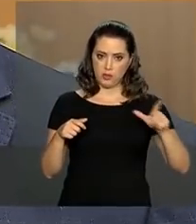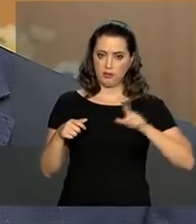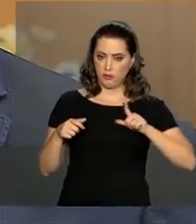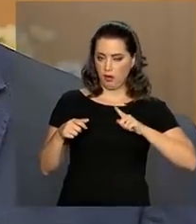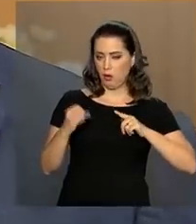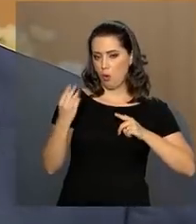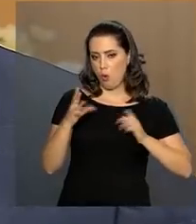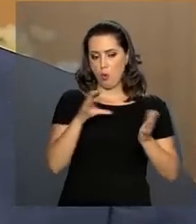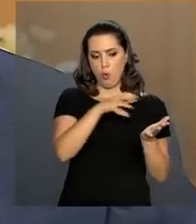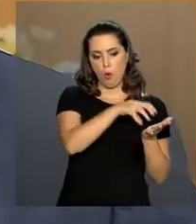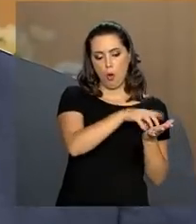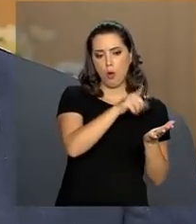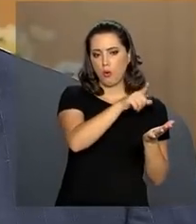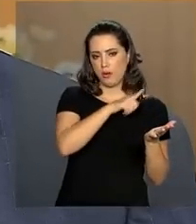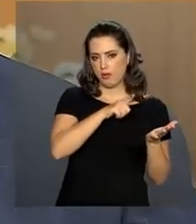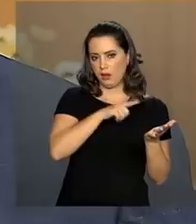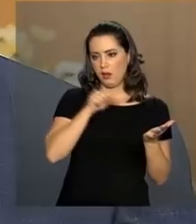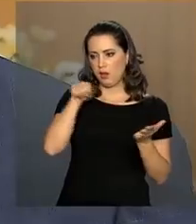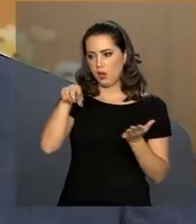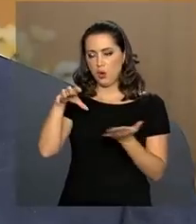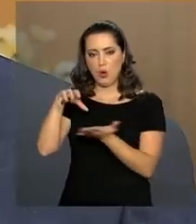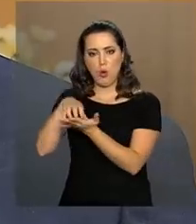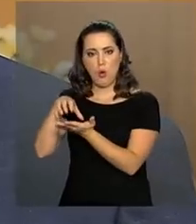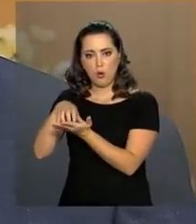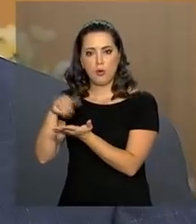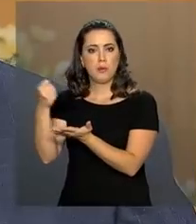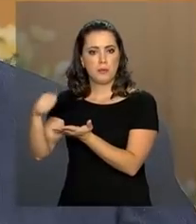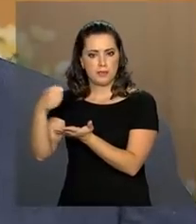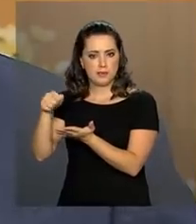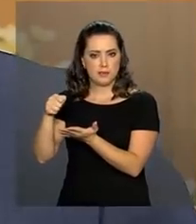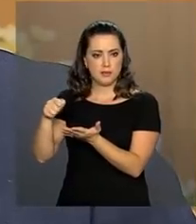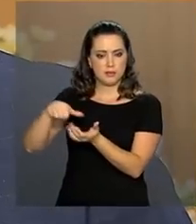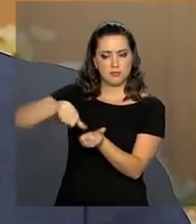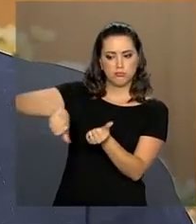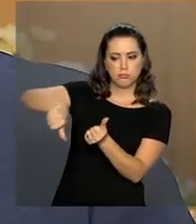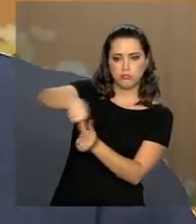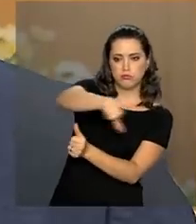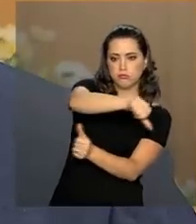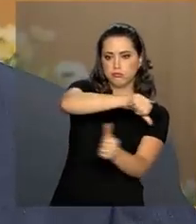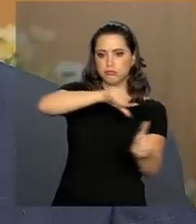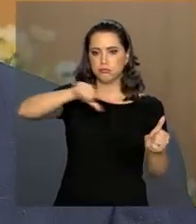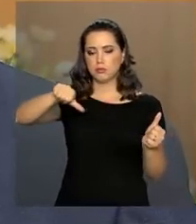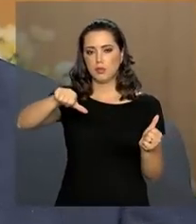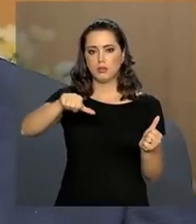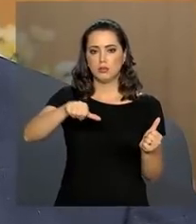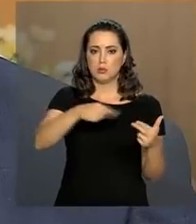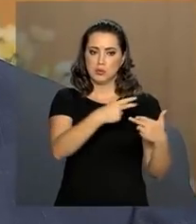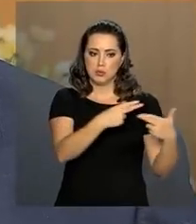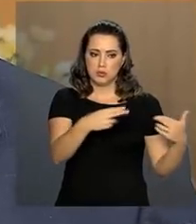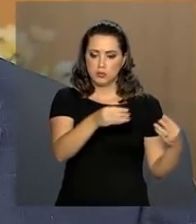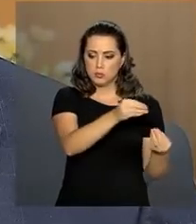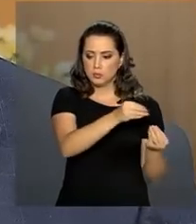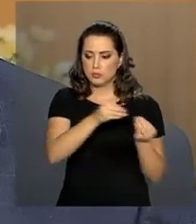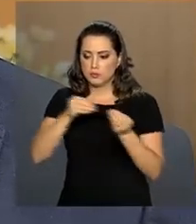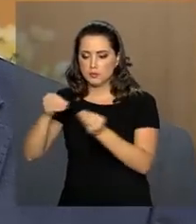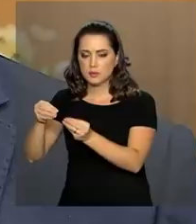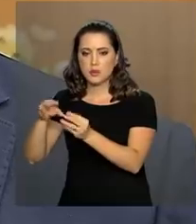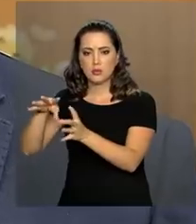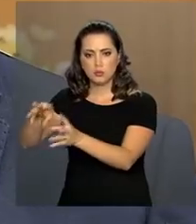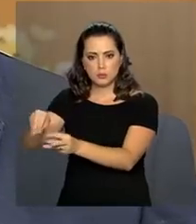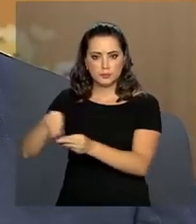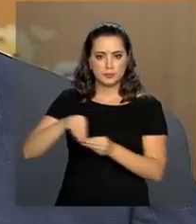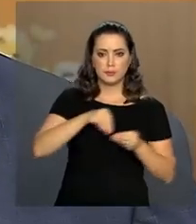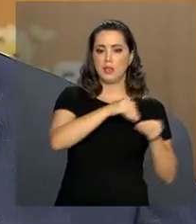não fala doação, a gente fala transferência entre órgãos da administração. A plataforma tem um acesso aberto à população, então atualmente a plataforma